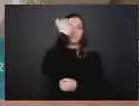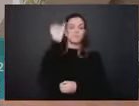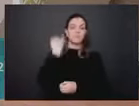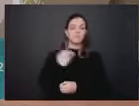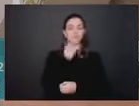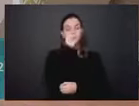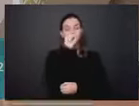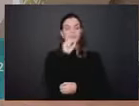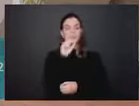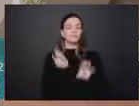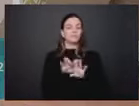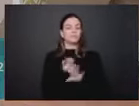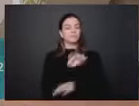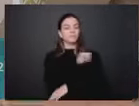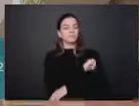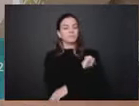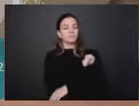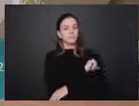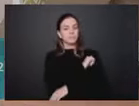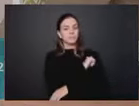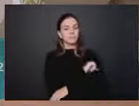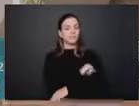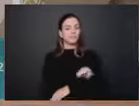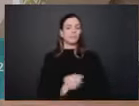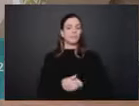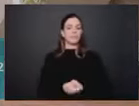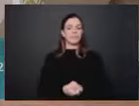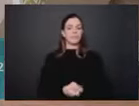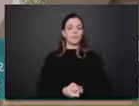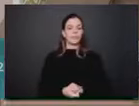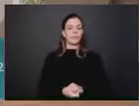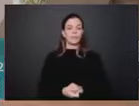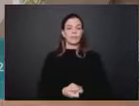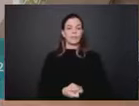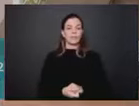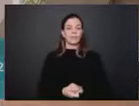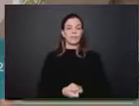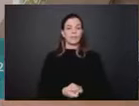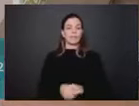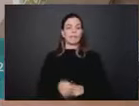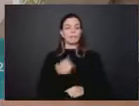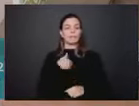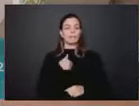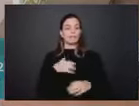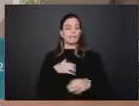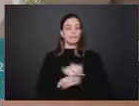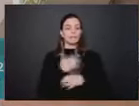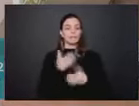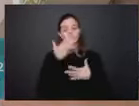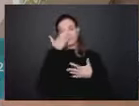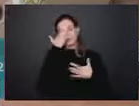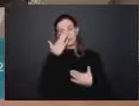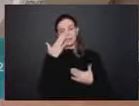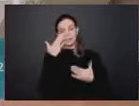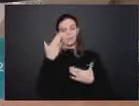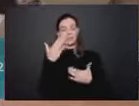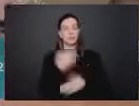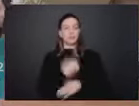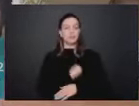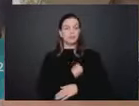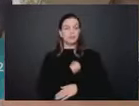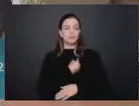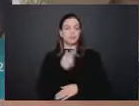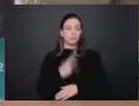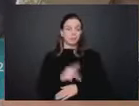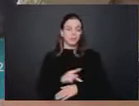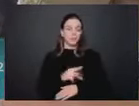discussão sobre novas possibilidades de uso de seus espaços. Conculo a minha participação, felicitando o nosso querido representante local, Almir Parigô de